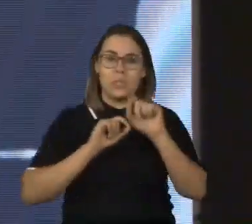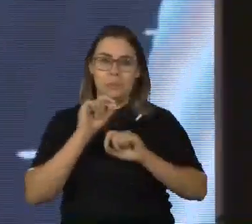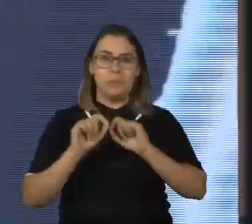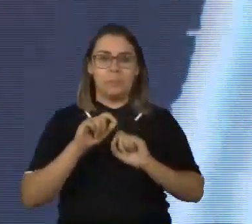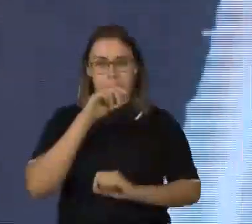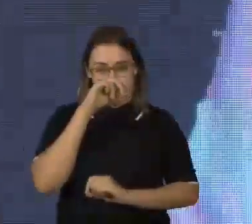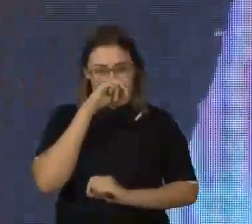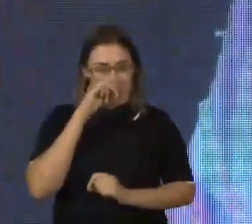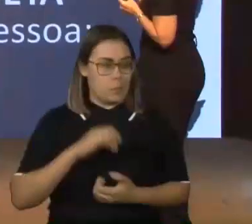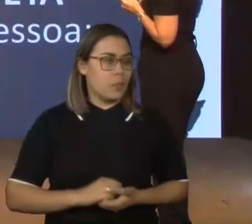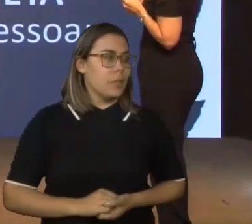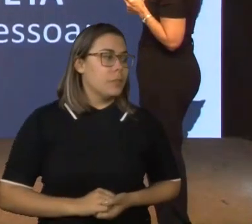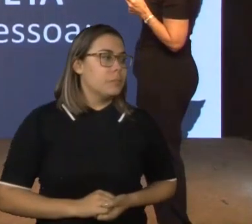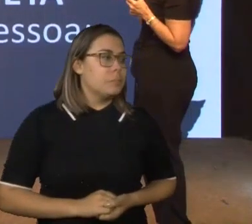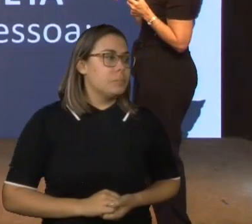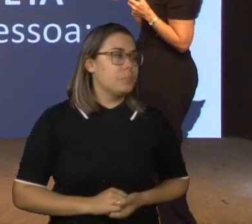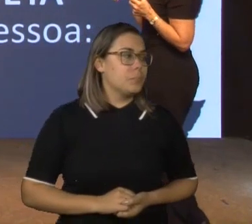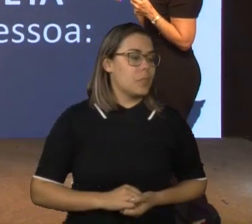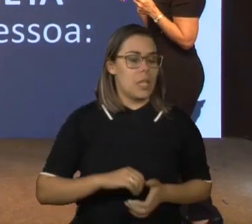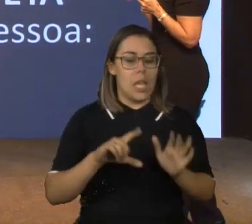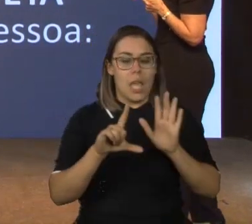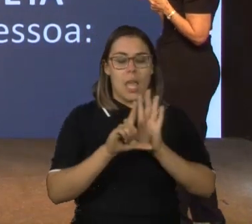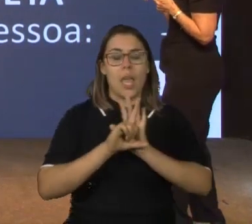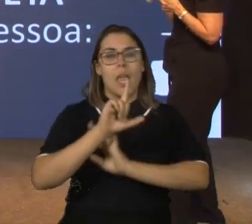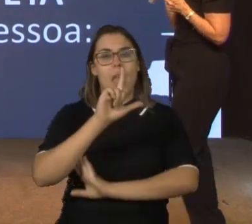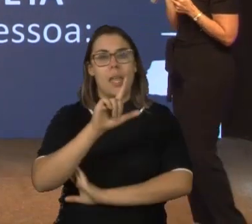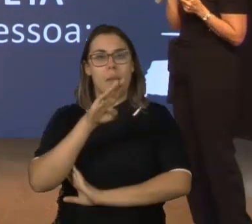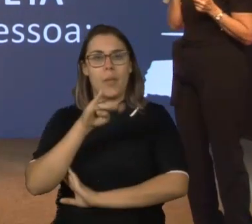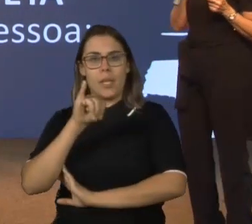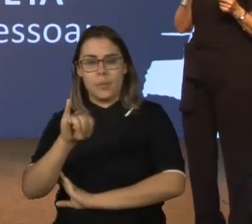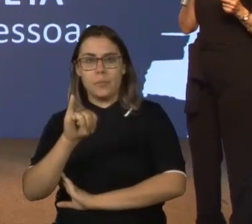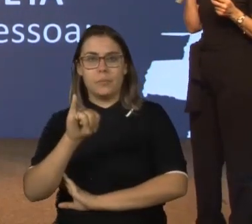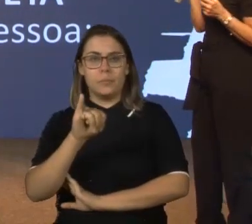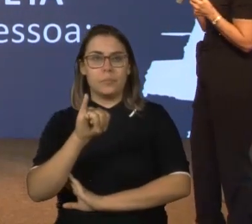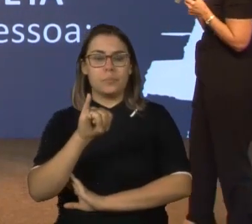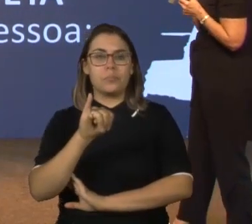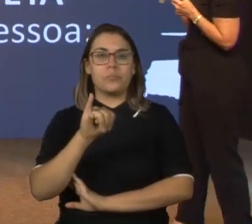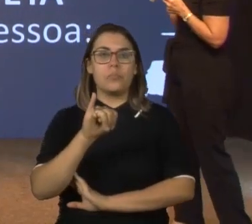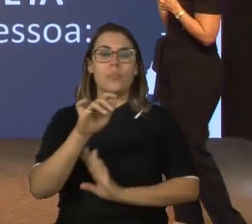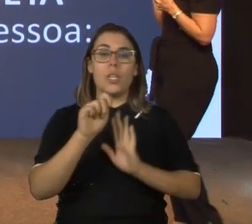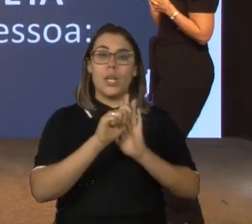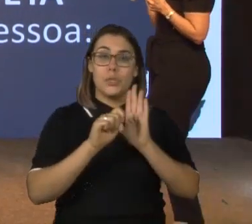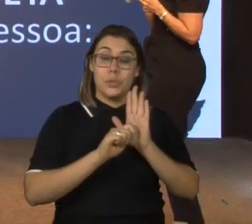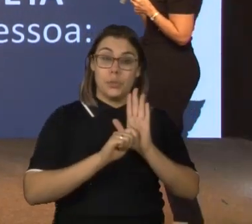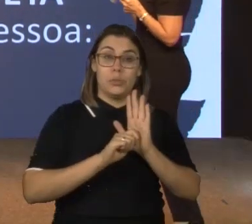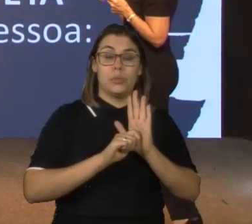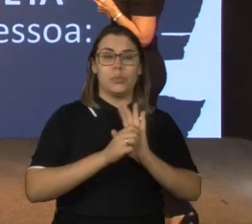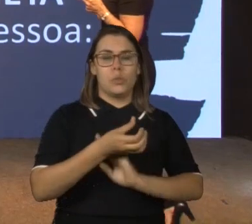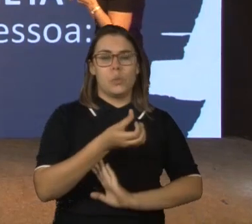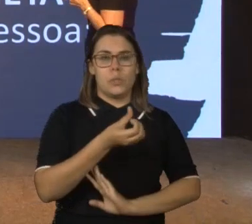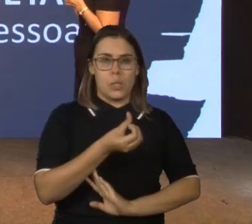dessas leis. Então, a LBI, Lei Brasileira de Inclusão, artigo 6, como a Cris também colocou, Lei 13